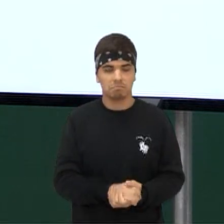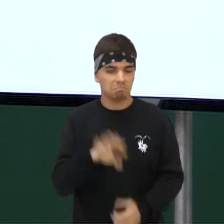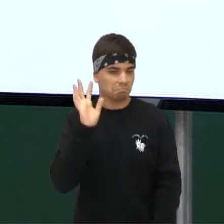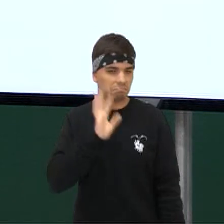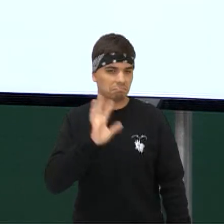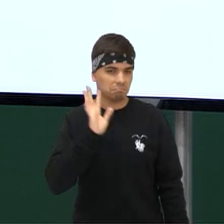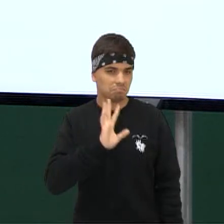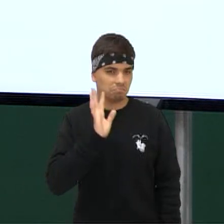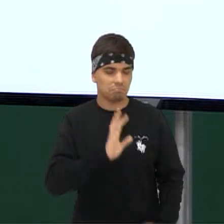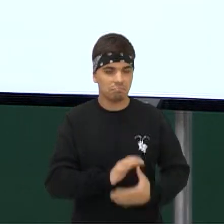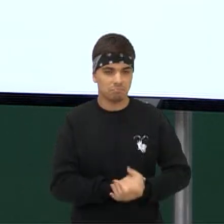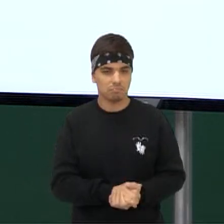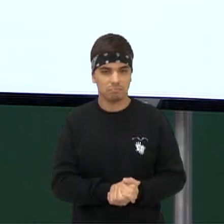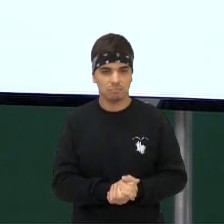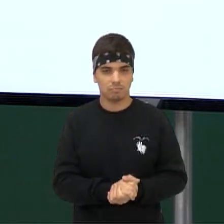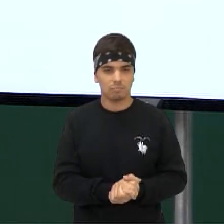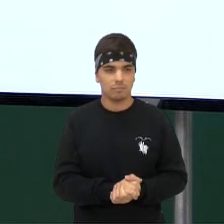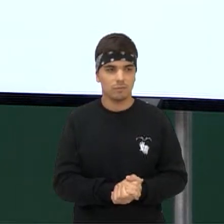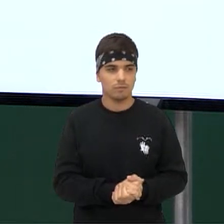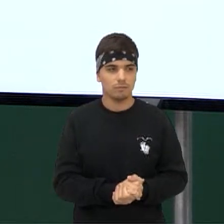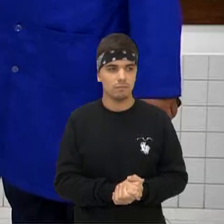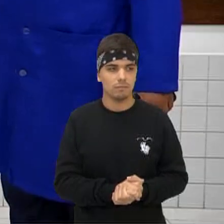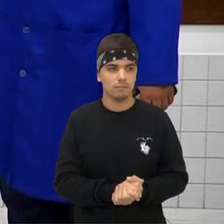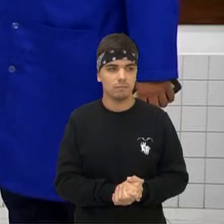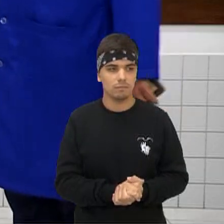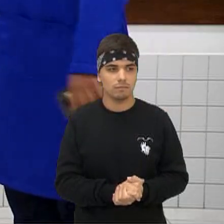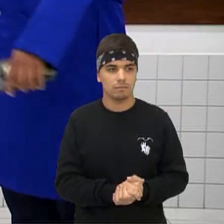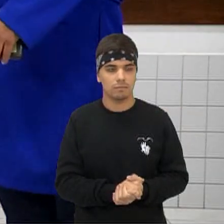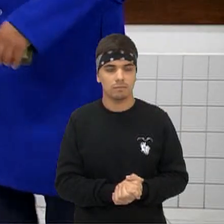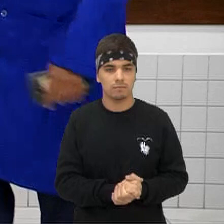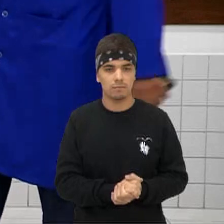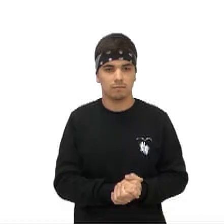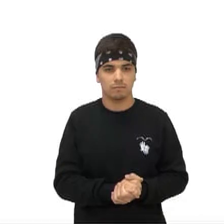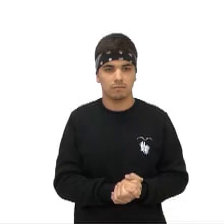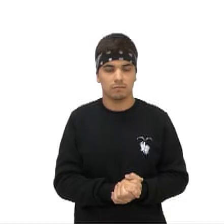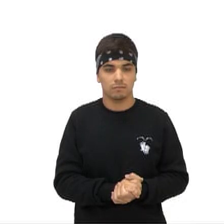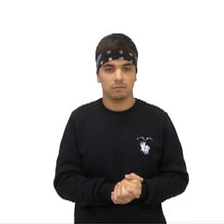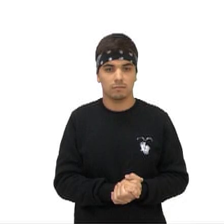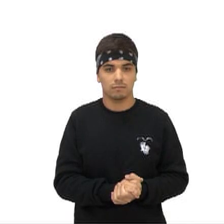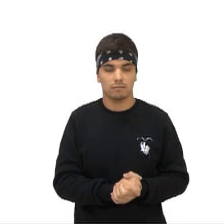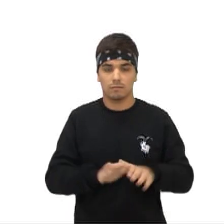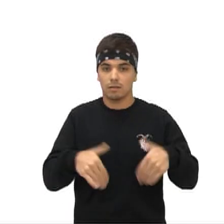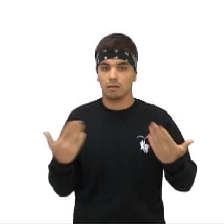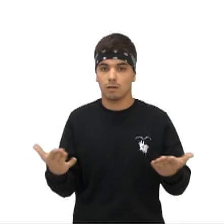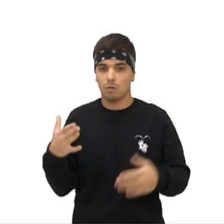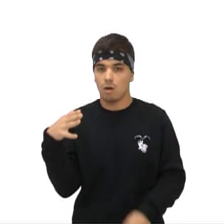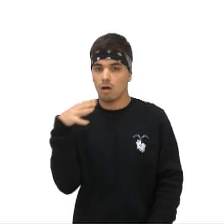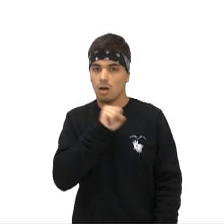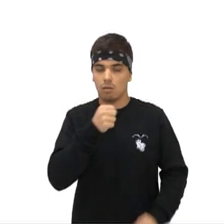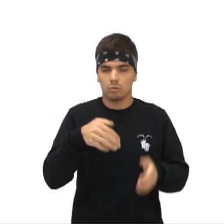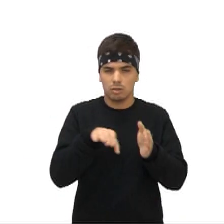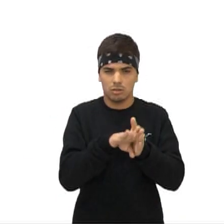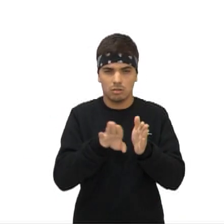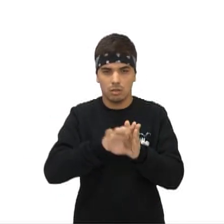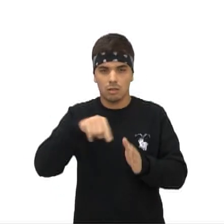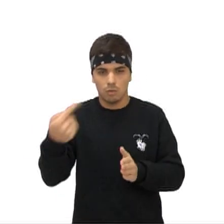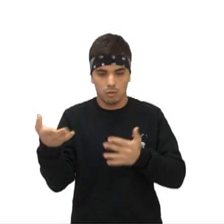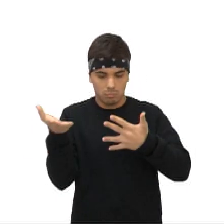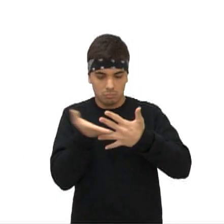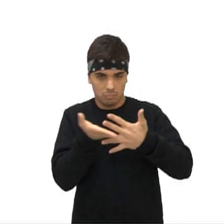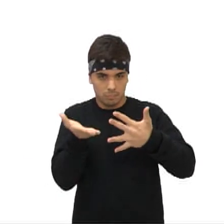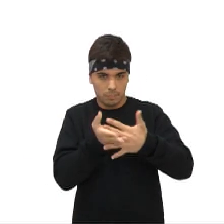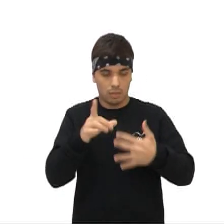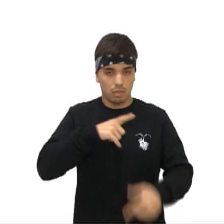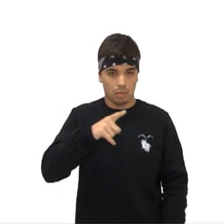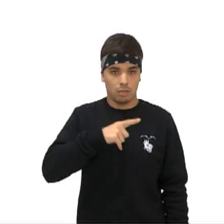Legal aqui Vim de Guaratuba Nossa, a galera está bom aqui Vamos lá, meus queridos Pessoal, então Rapidinho antes da gente chegar no nosso próximo intervalo